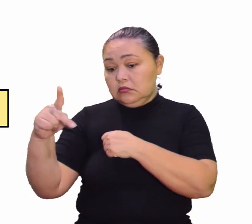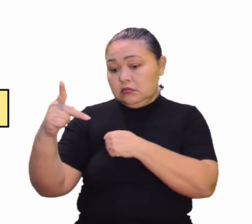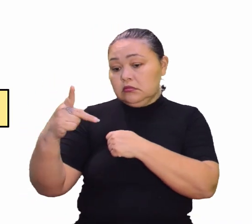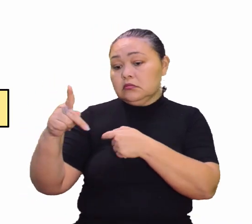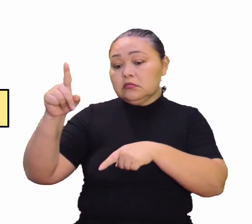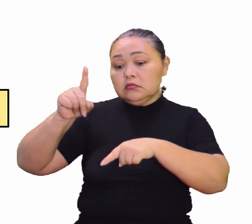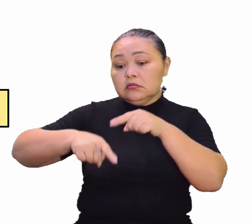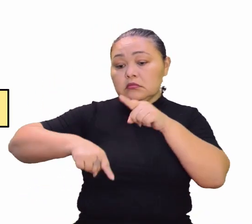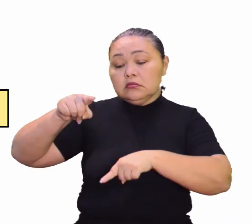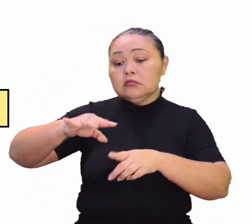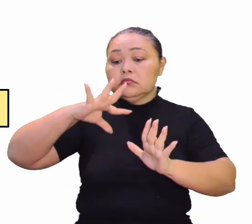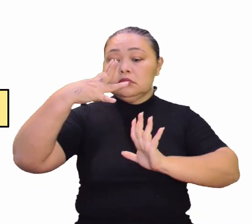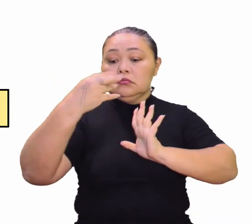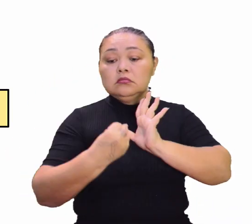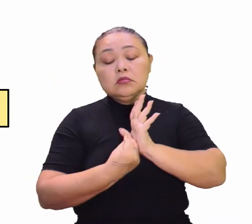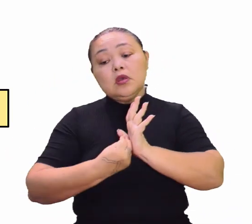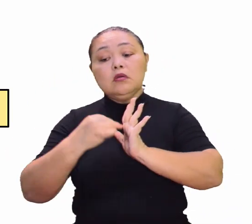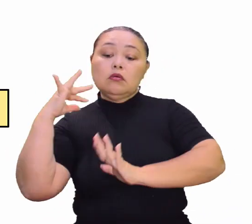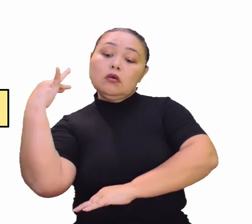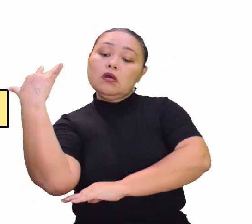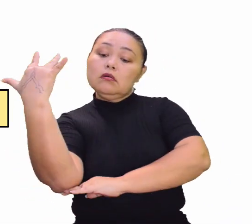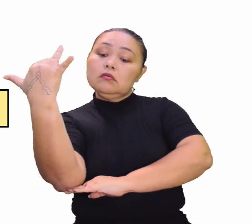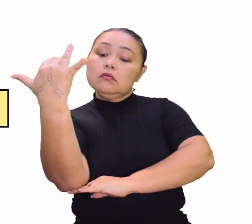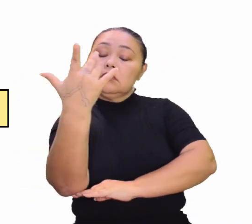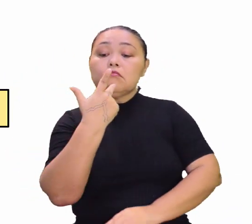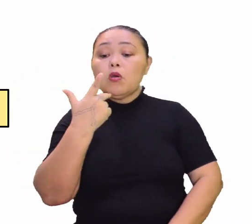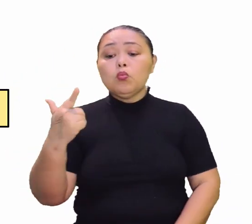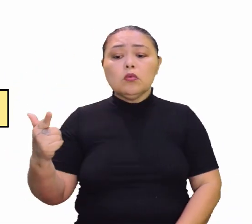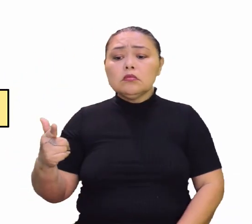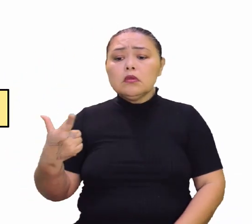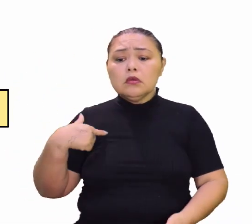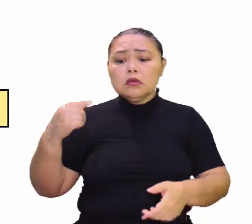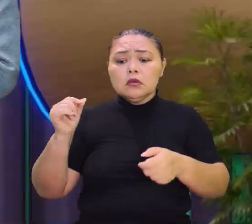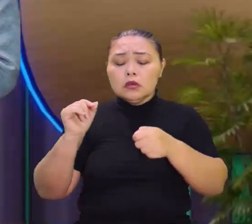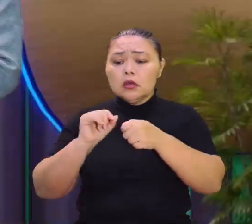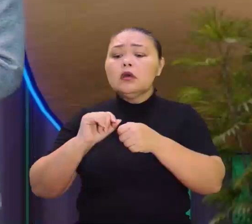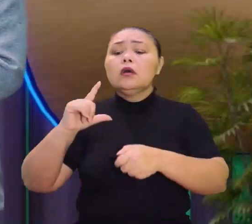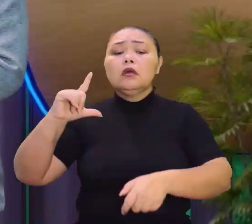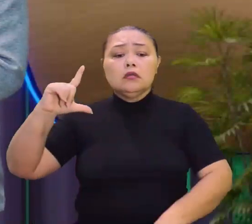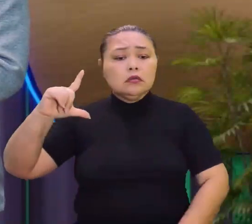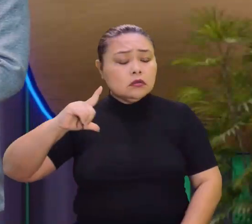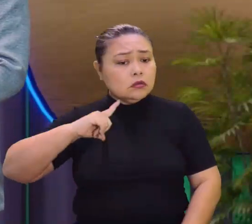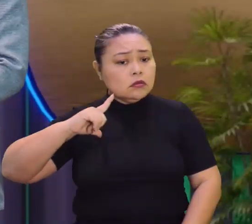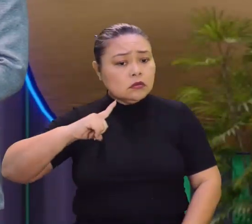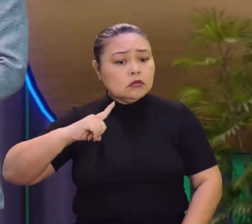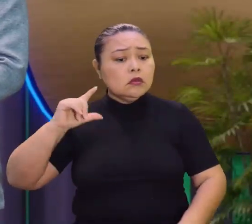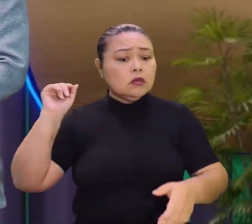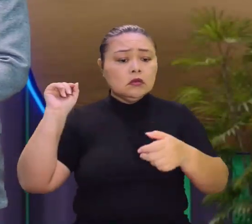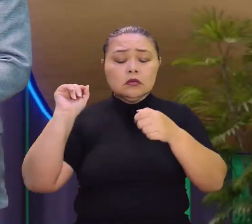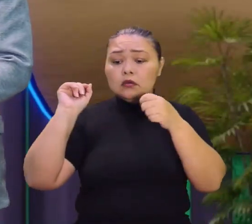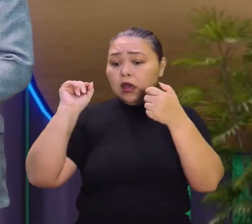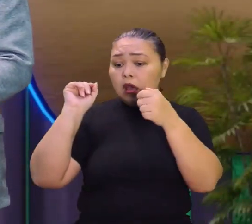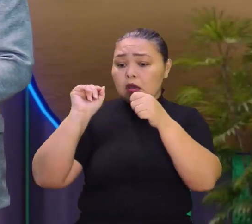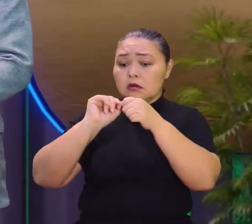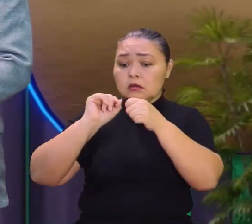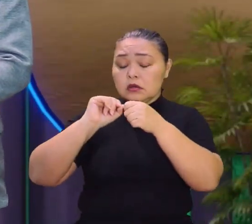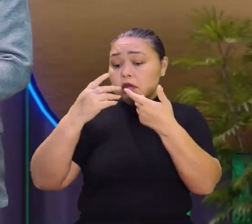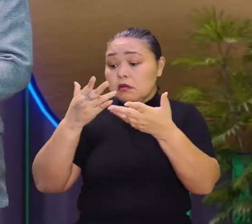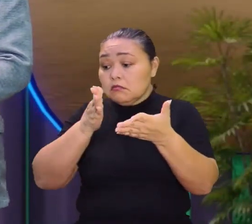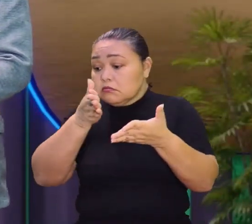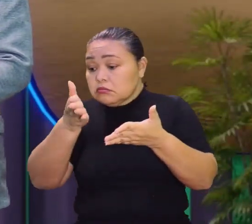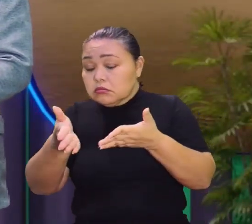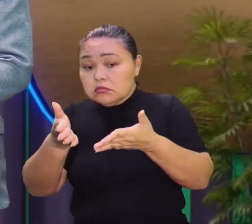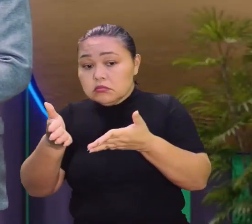produto da Amazônia ou da floresta, falar que ele não tem o que fazer, ele tem que parar de fazer determinada ação